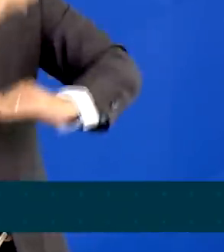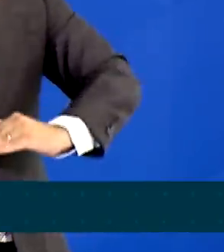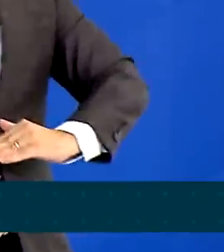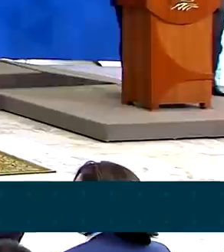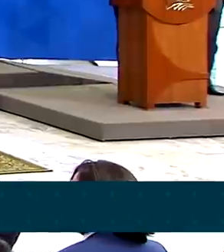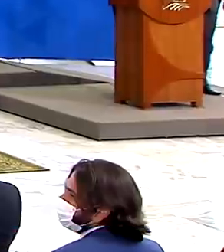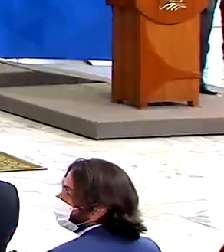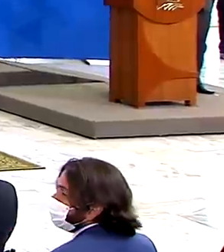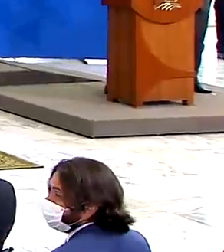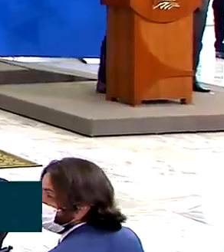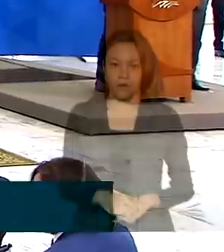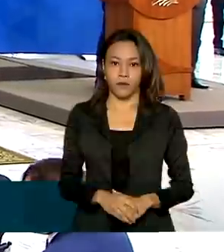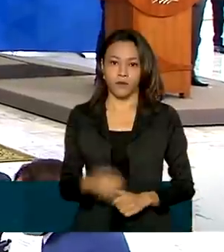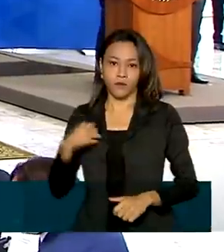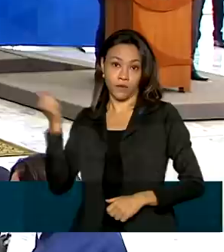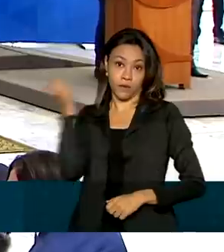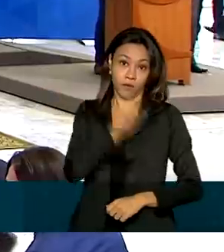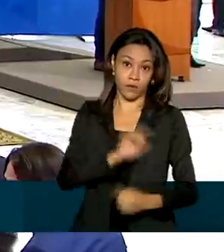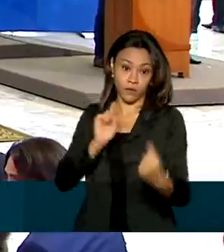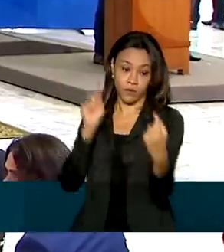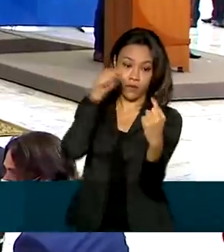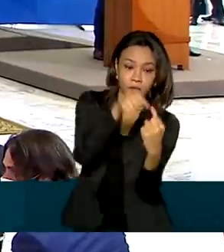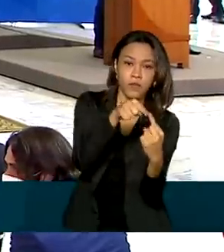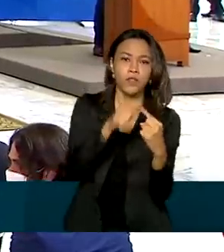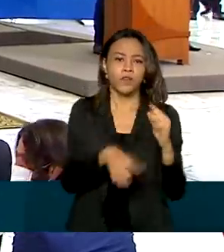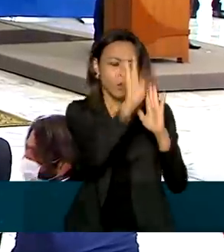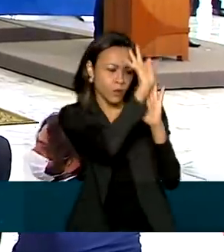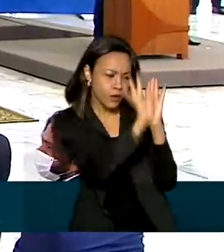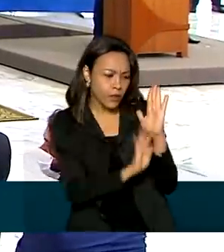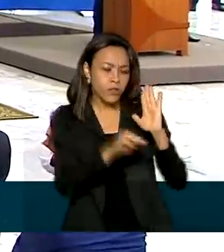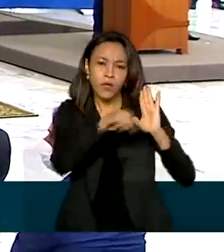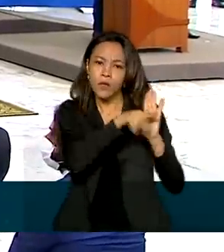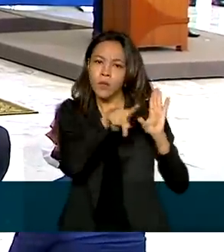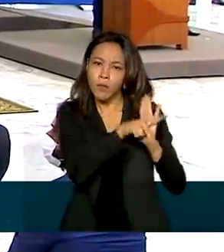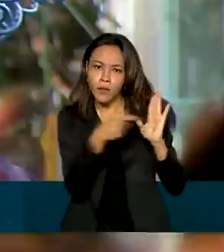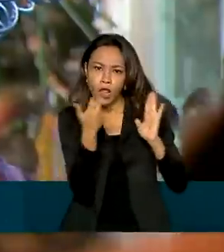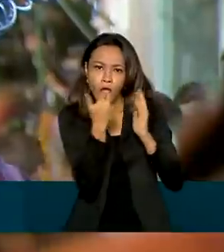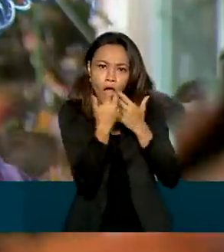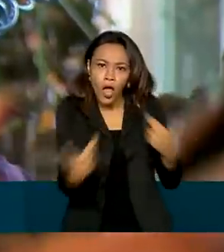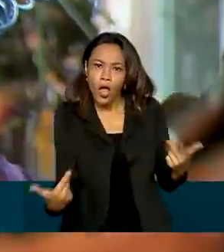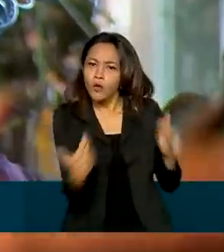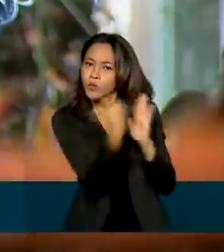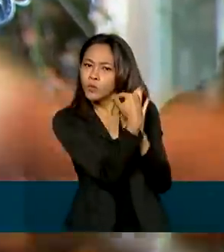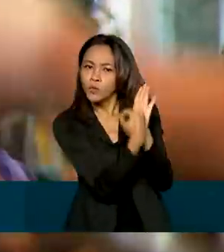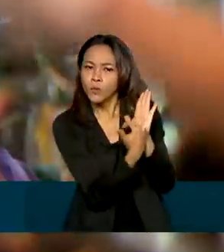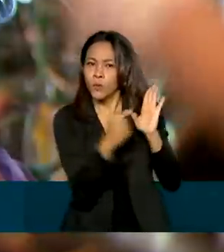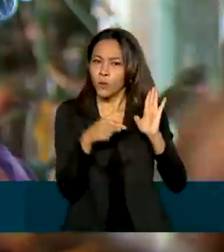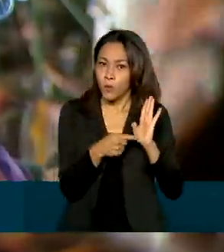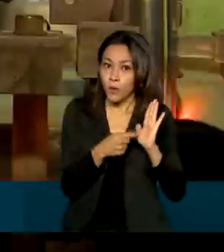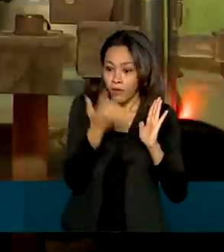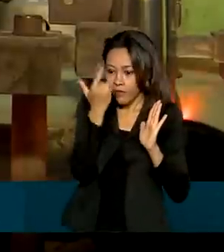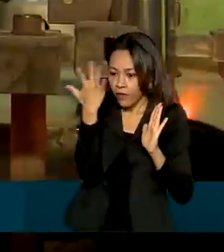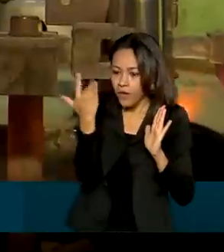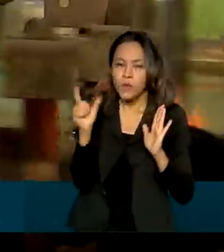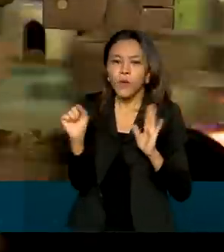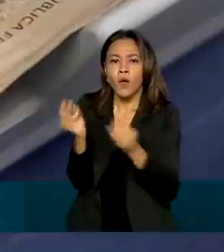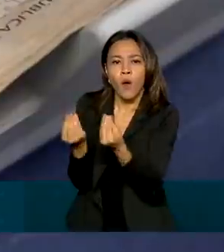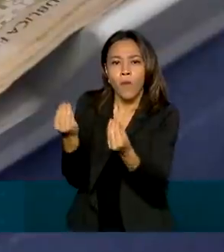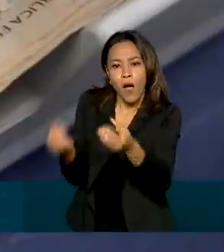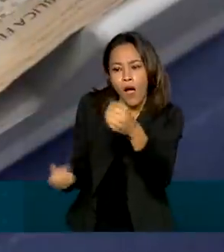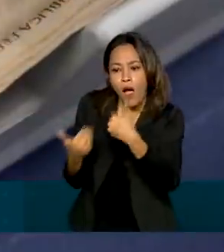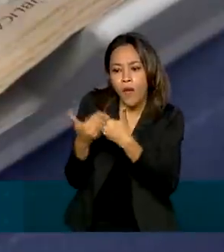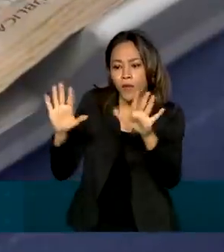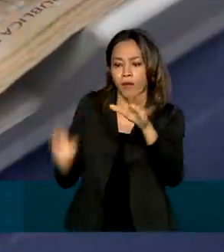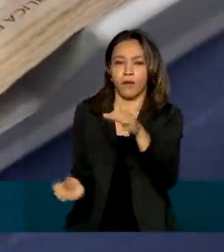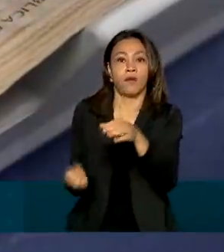posições. Para alcançar os resultados, o texto da MP inova em alguns aspectos. Facilita procedimentos na abertura de empresas